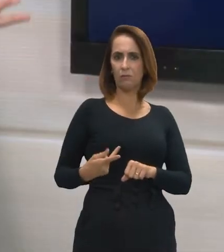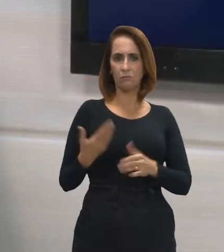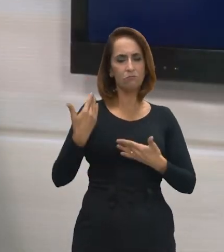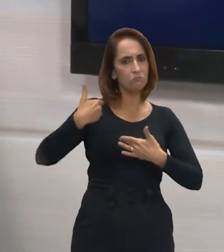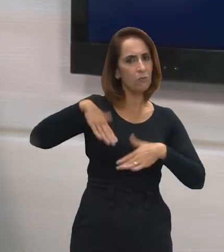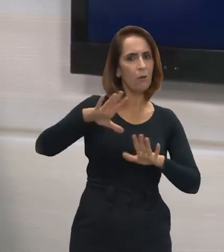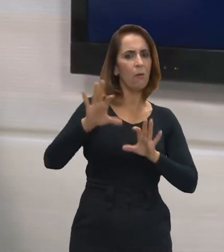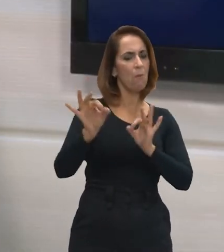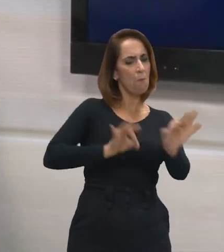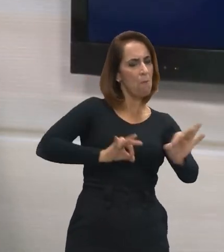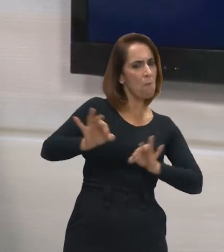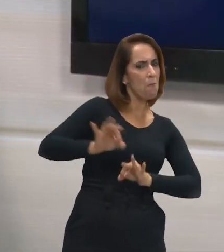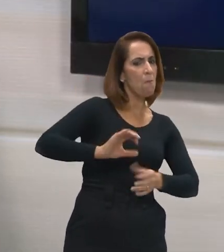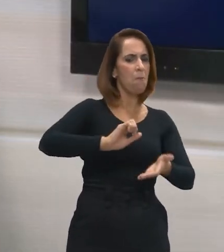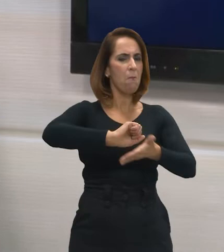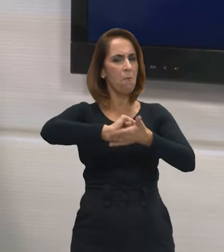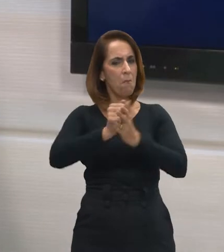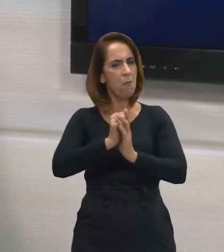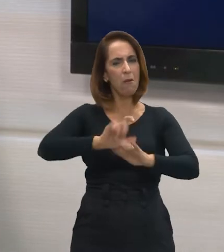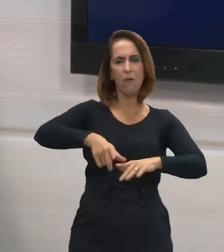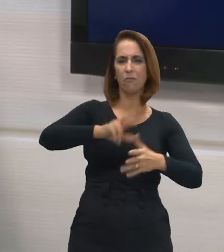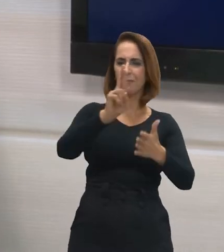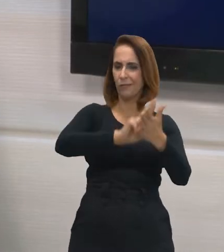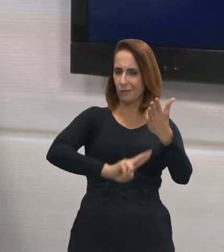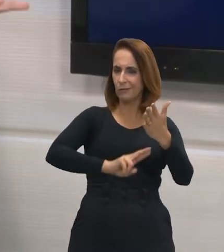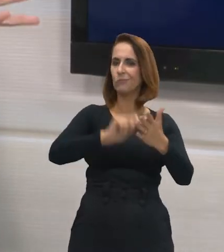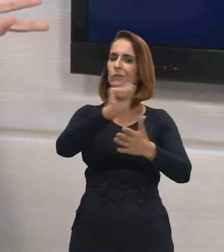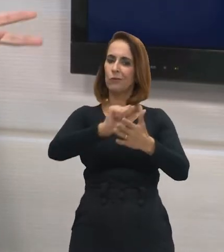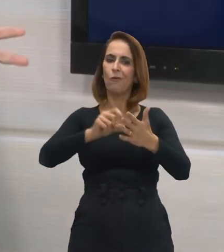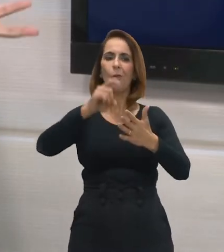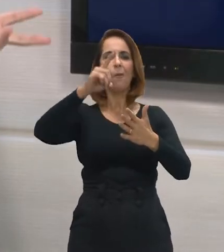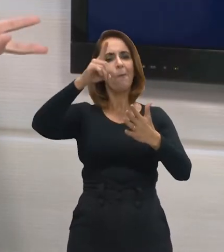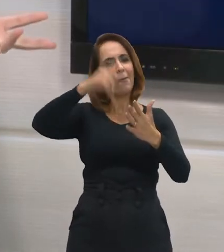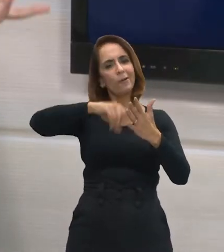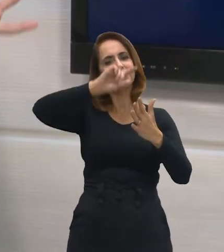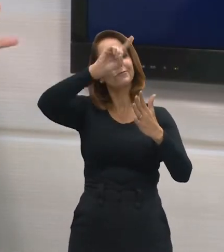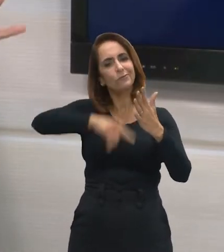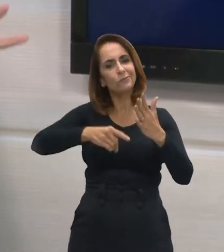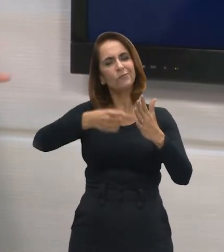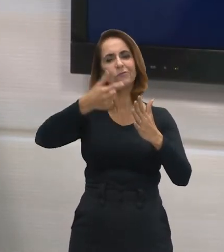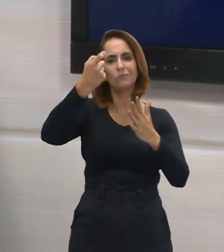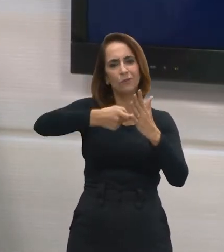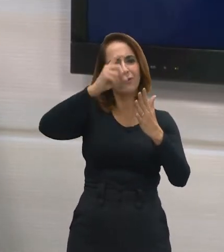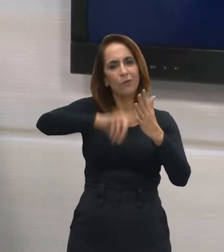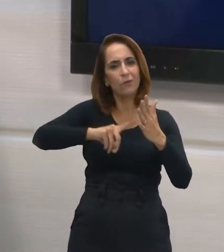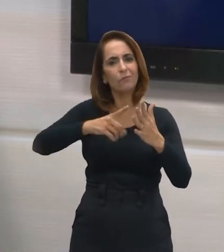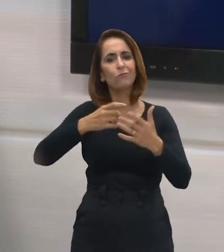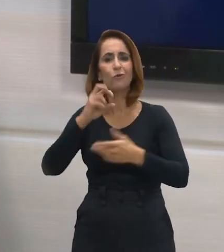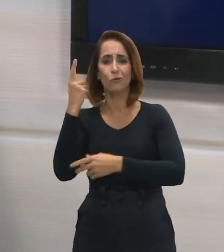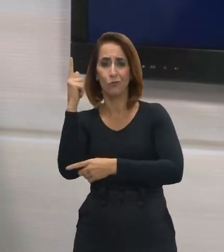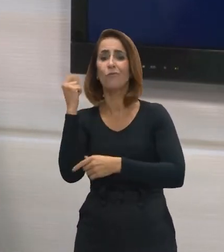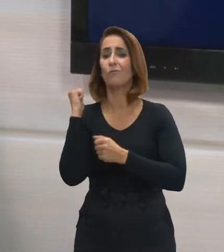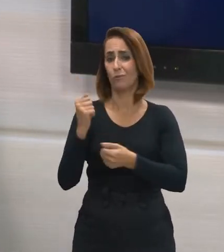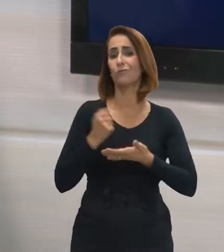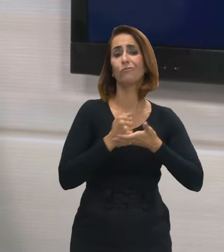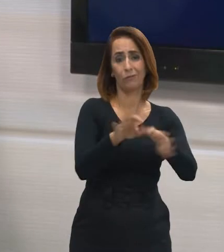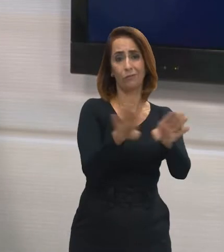para a preparação da redação, para escrever uma dissertação. A geografia também pode contribuir nesse sentido, professor?